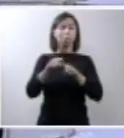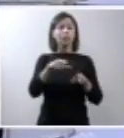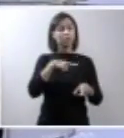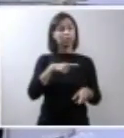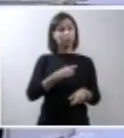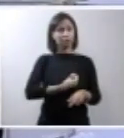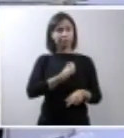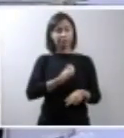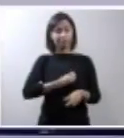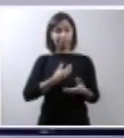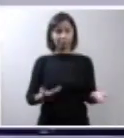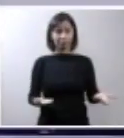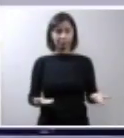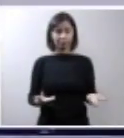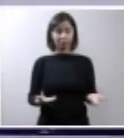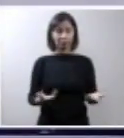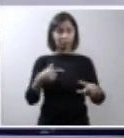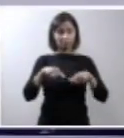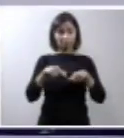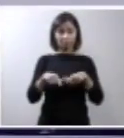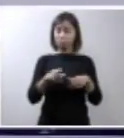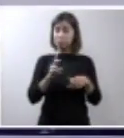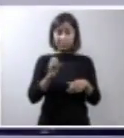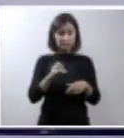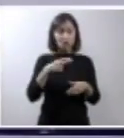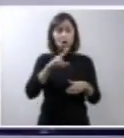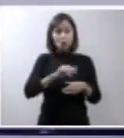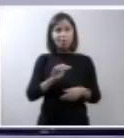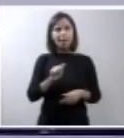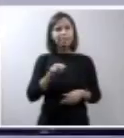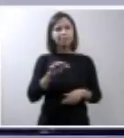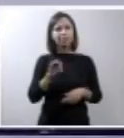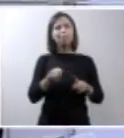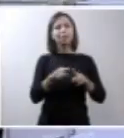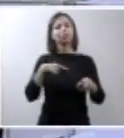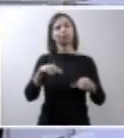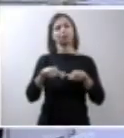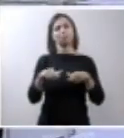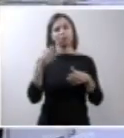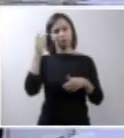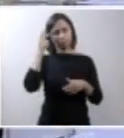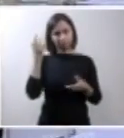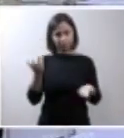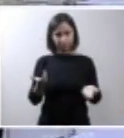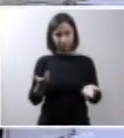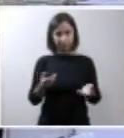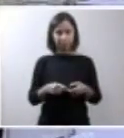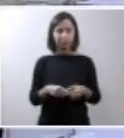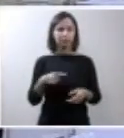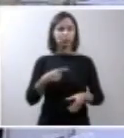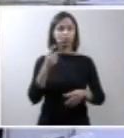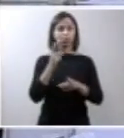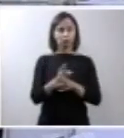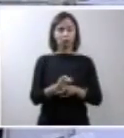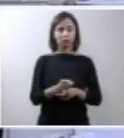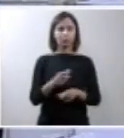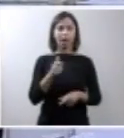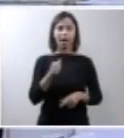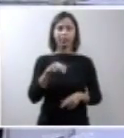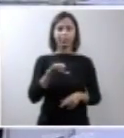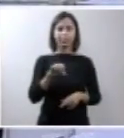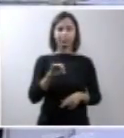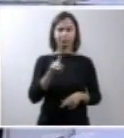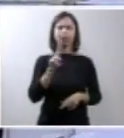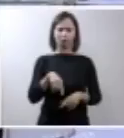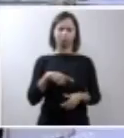um diagnóstico diagnóstico de morte de anencefalia o diagnóstico da anencefalia ele é sem dúvida